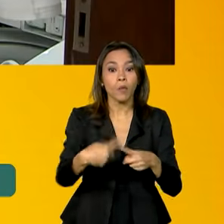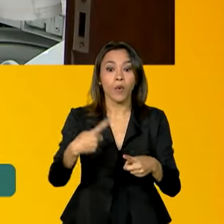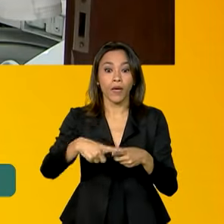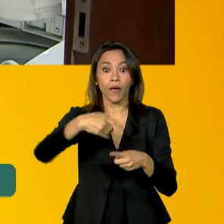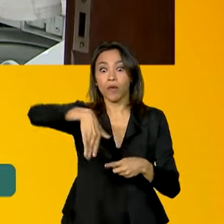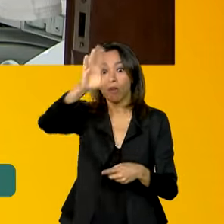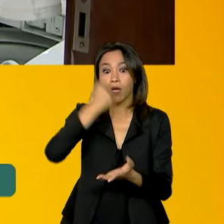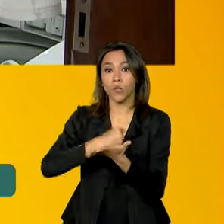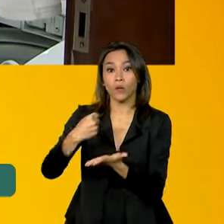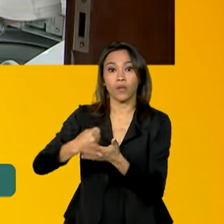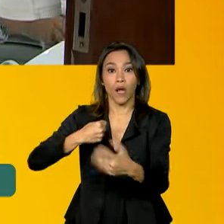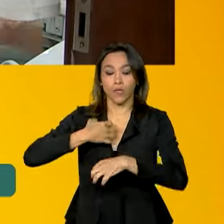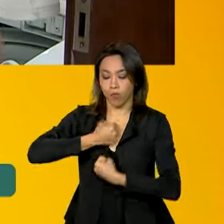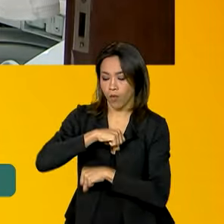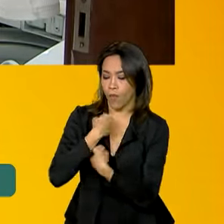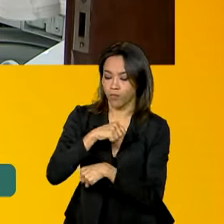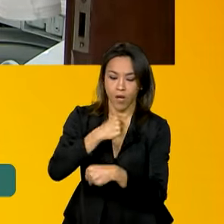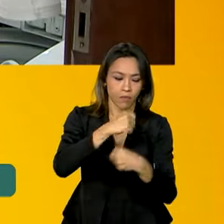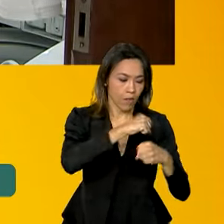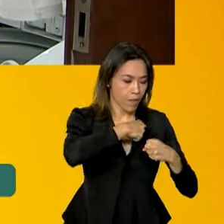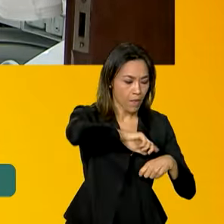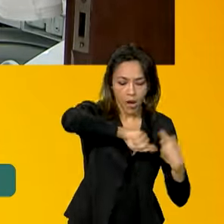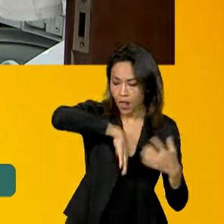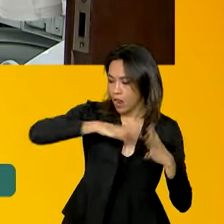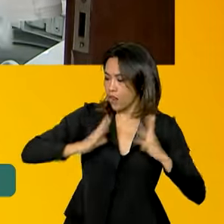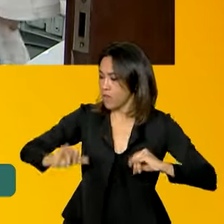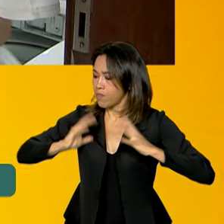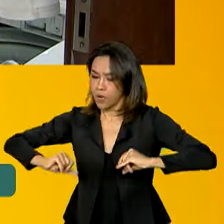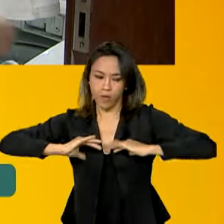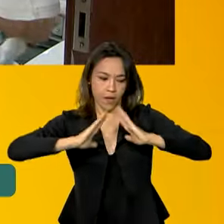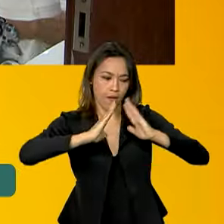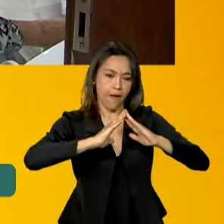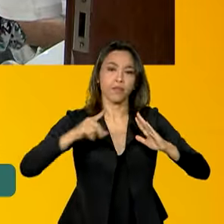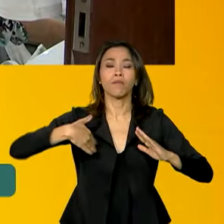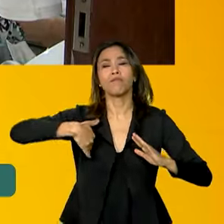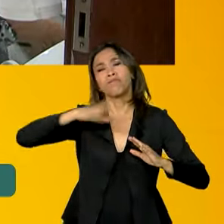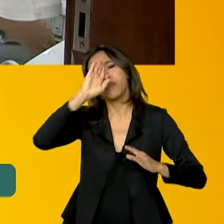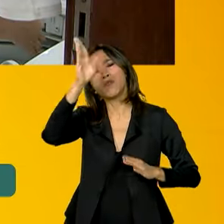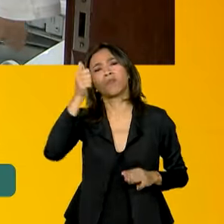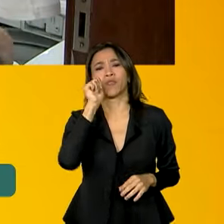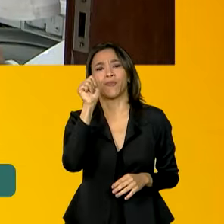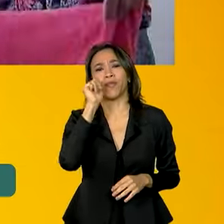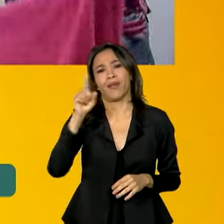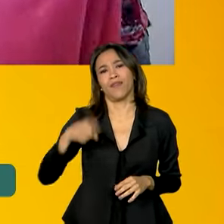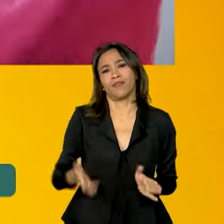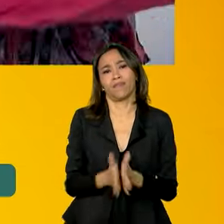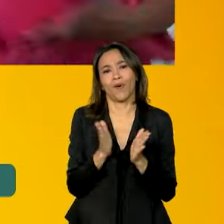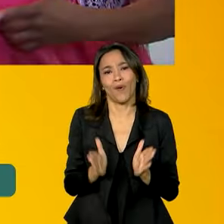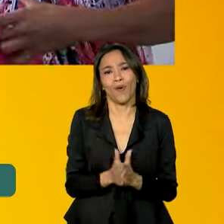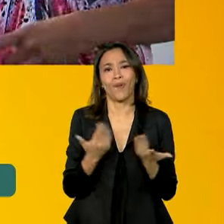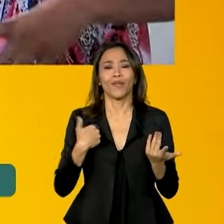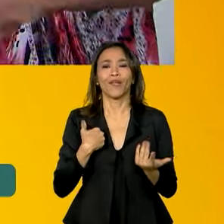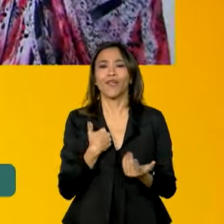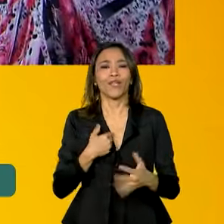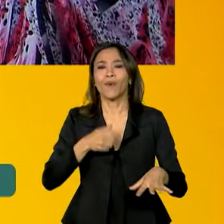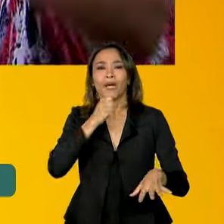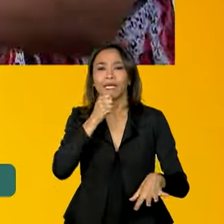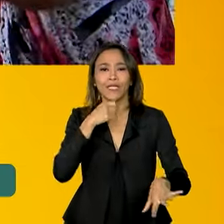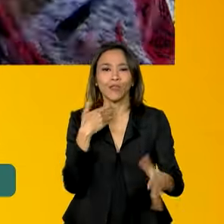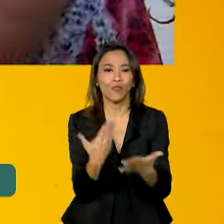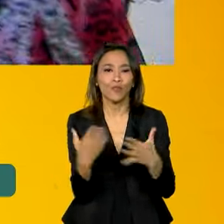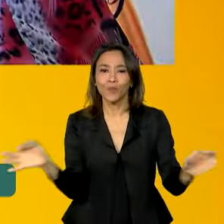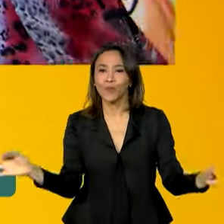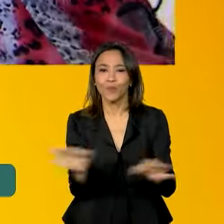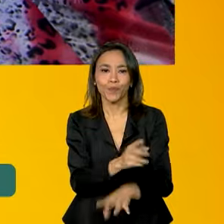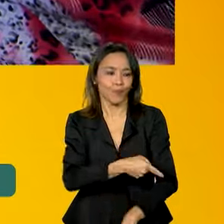emprega no país e emprega prioritariamente mulheres de baixa renda e baixa escolaridade. São mais de